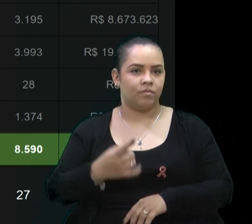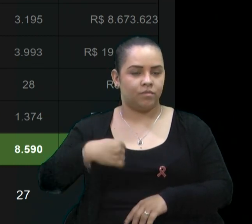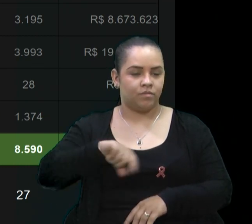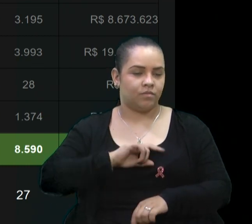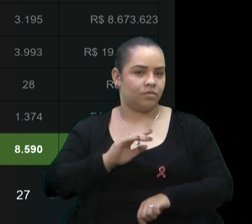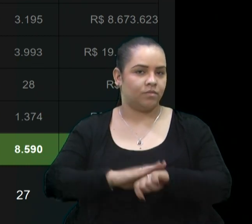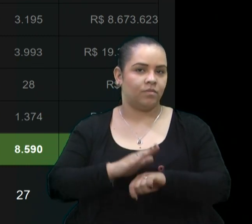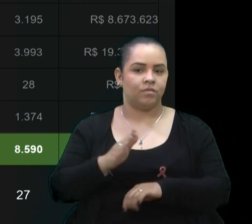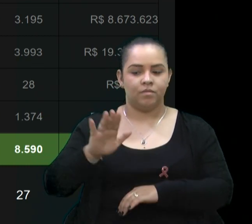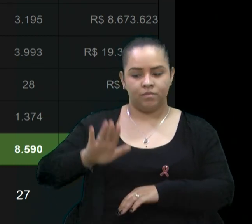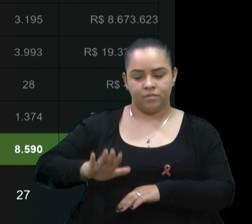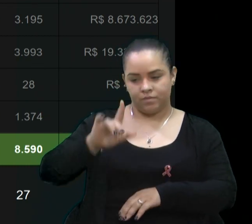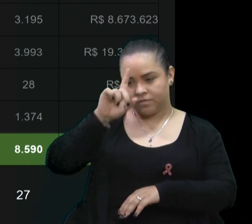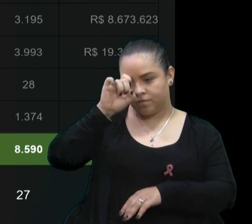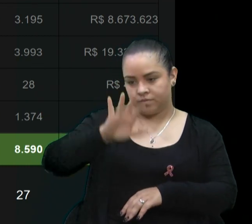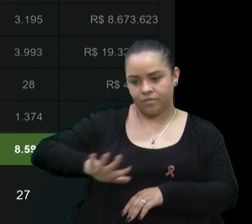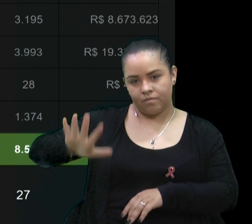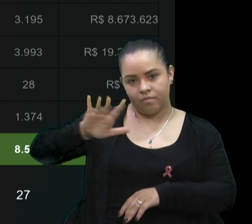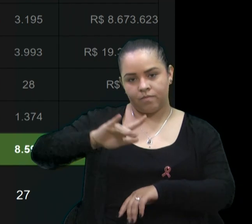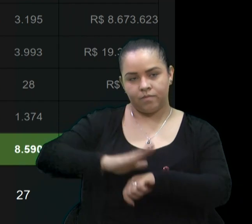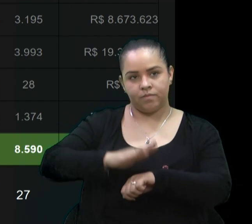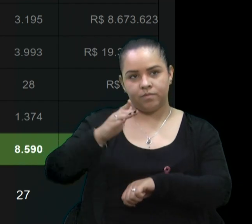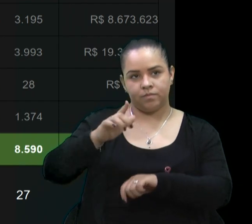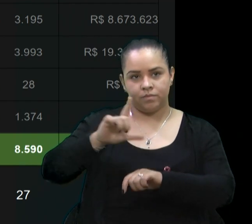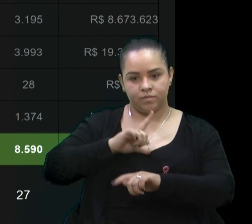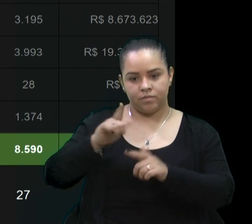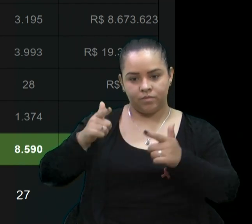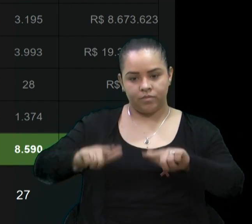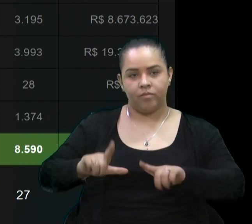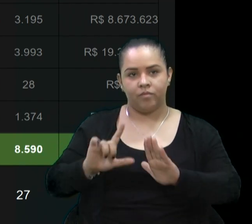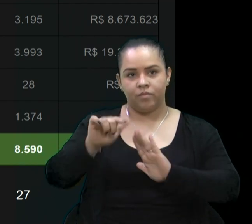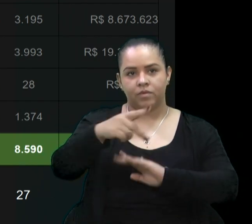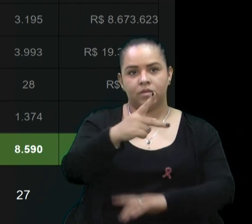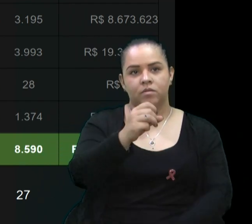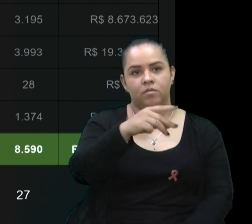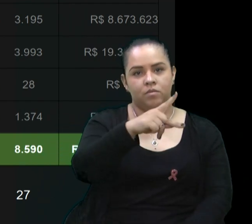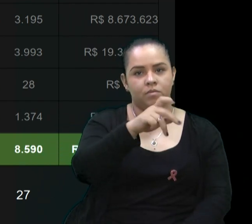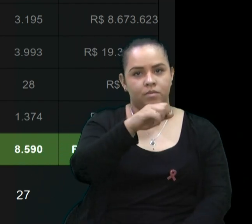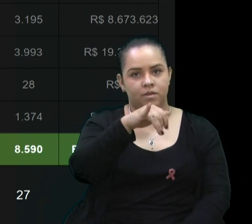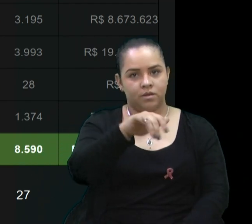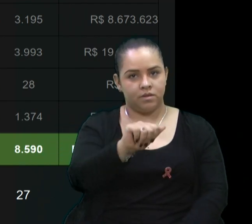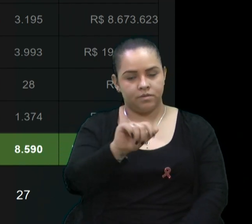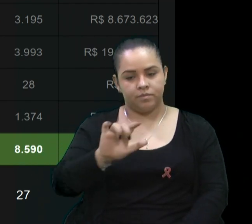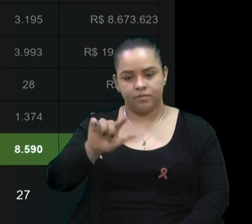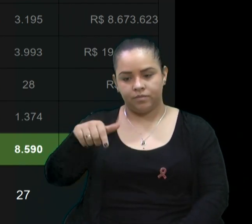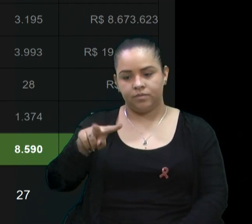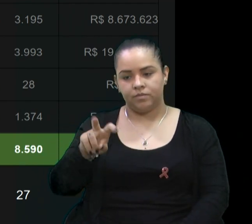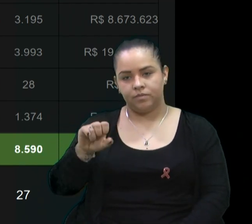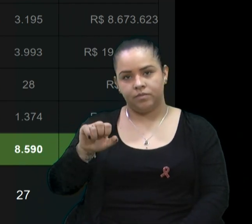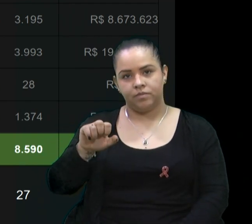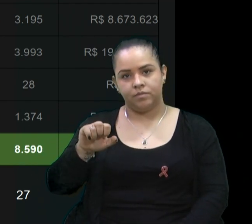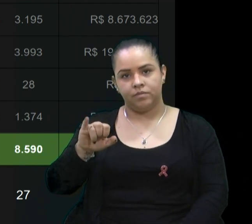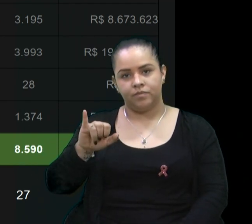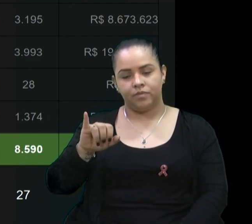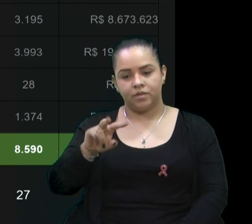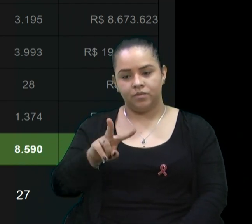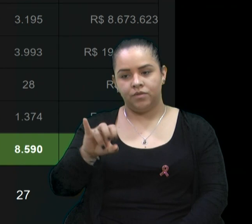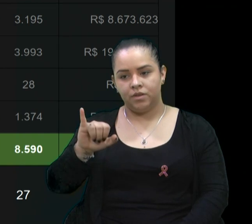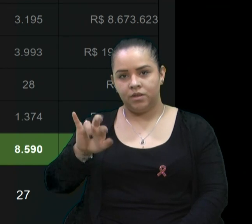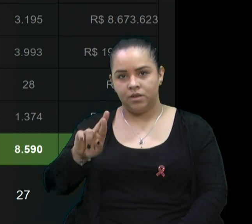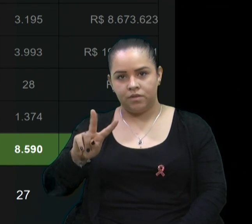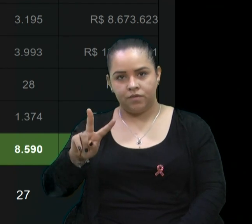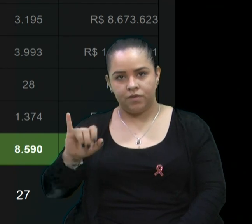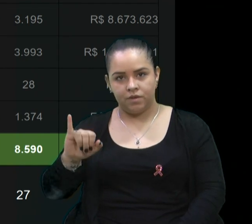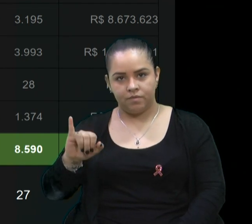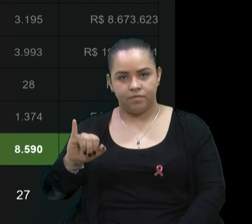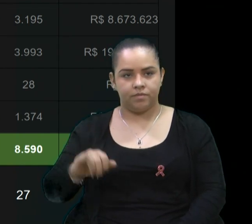fica no Hospital Geral, onde a gente tem o maior número de leitos, seguido do Hospital Pompeia e depois do Hospital Virvir Ramos, com